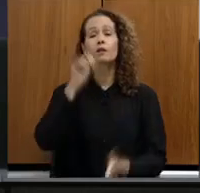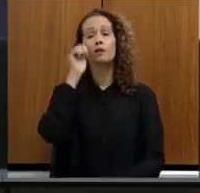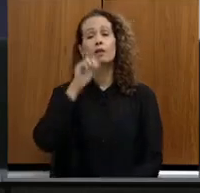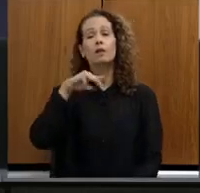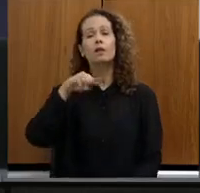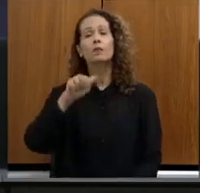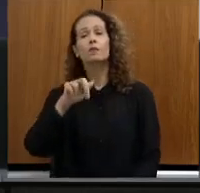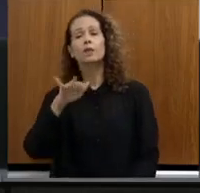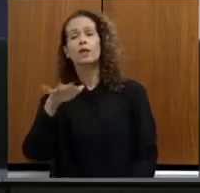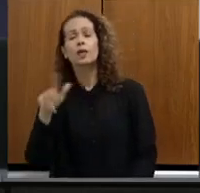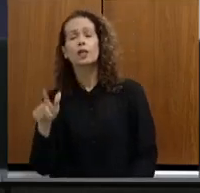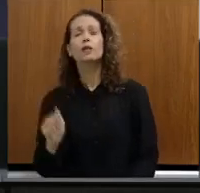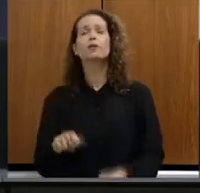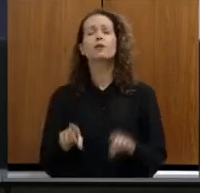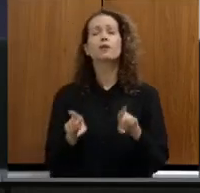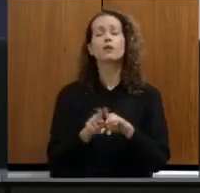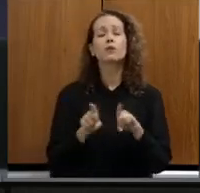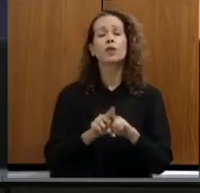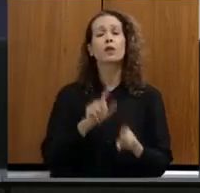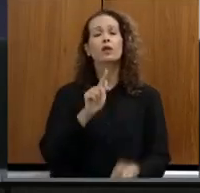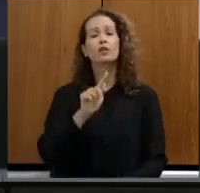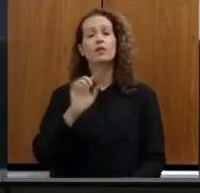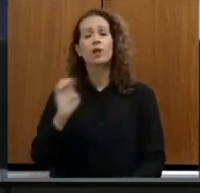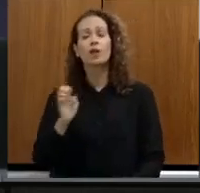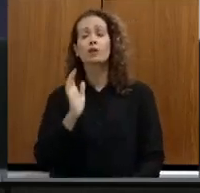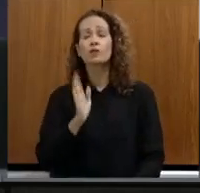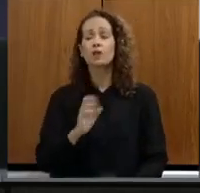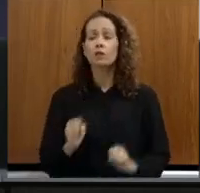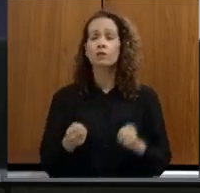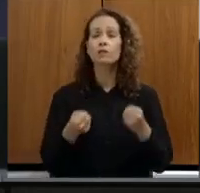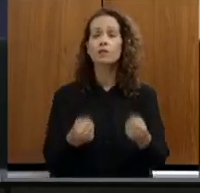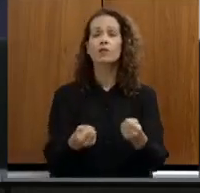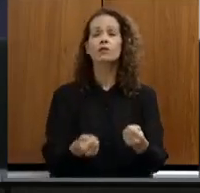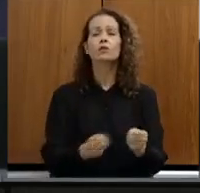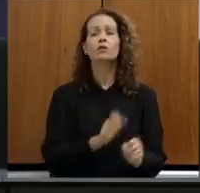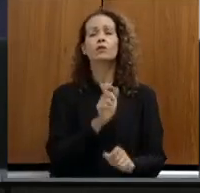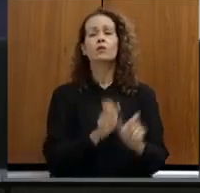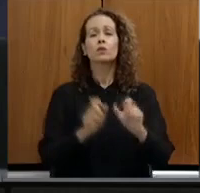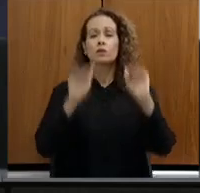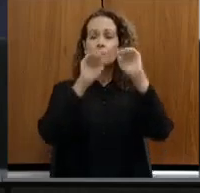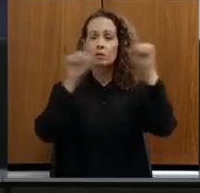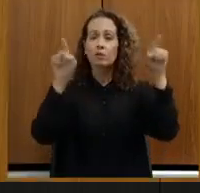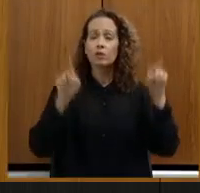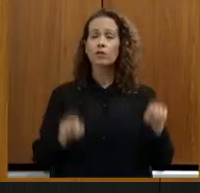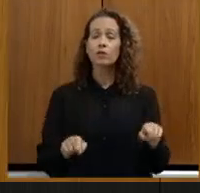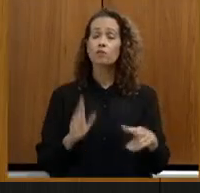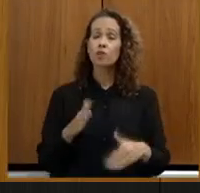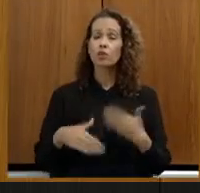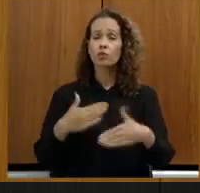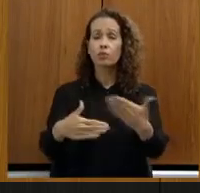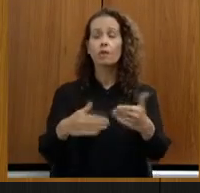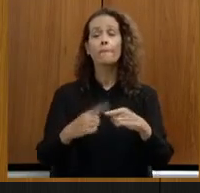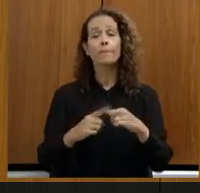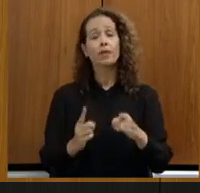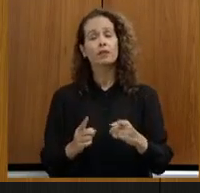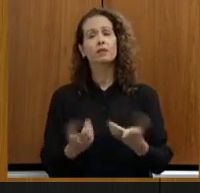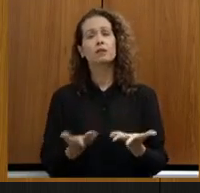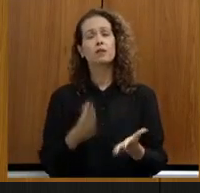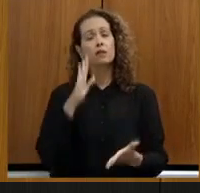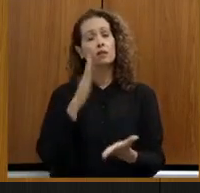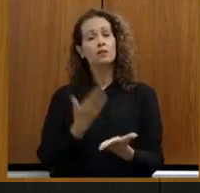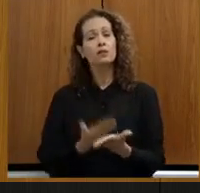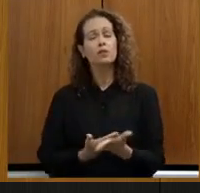a AGE tem defendido servidores, acho que já é um avanço, Regina, mas eu acredito que os servidores